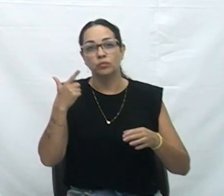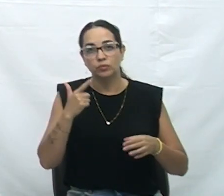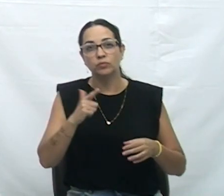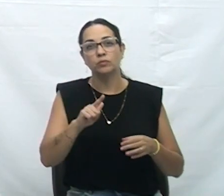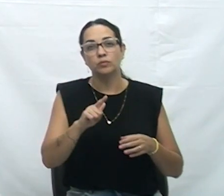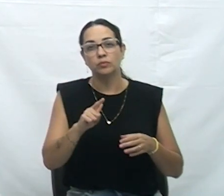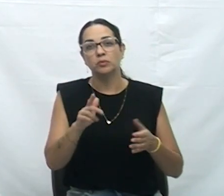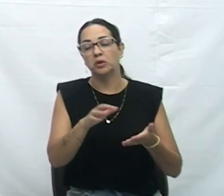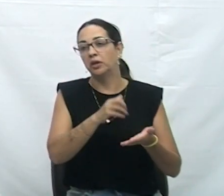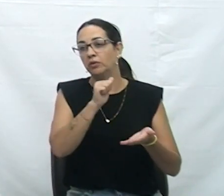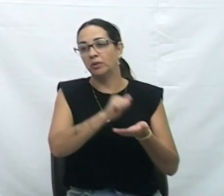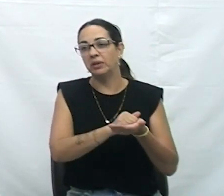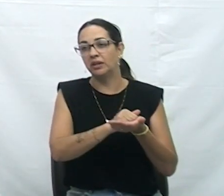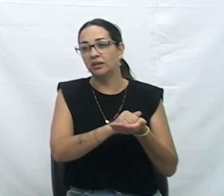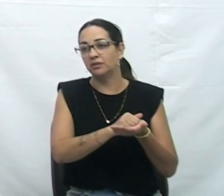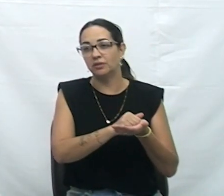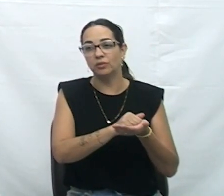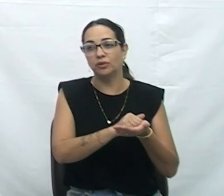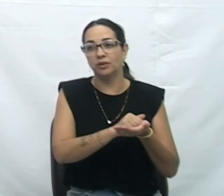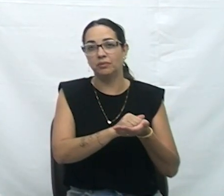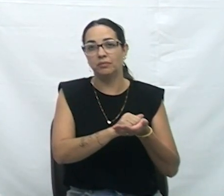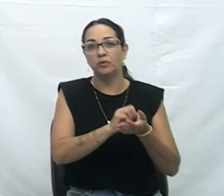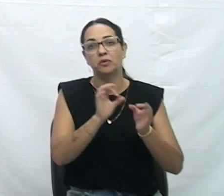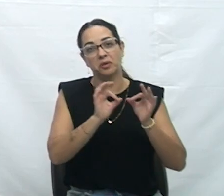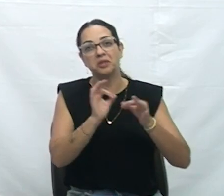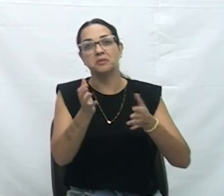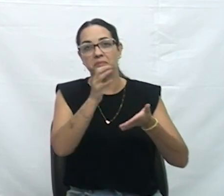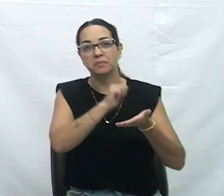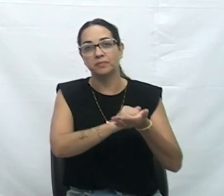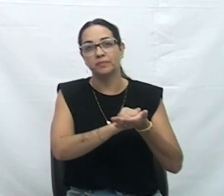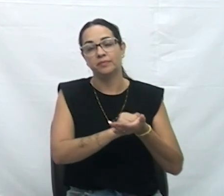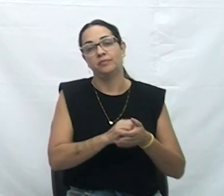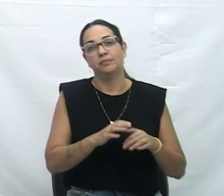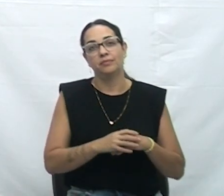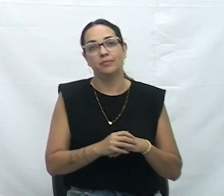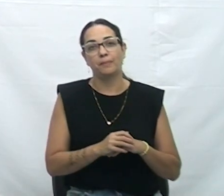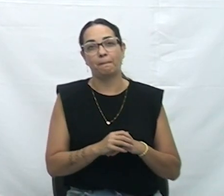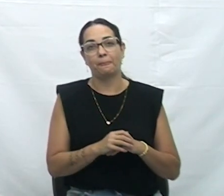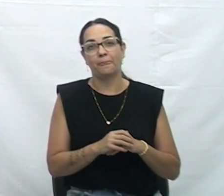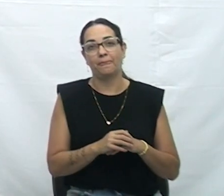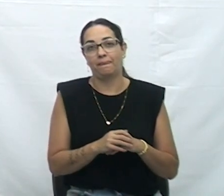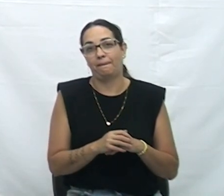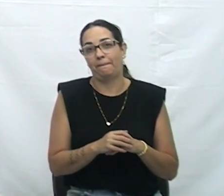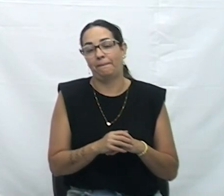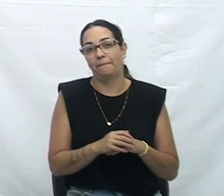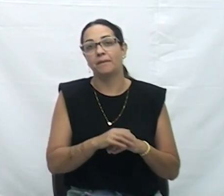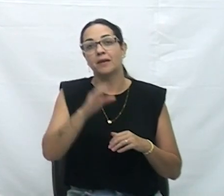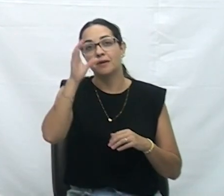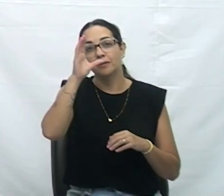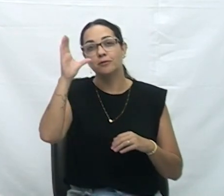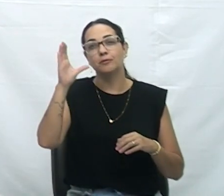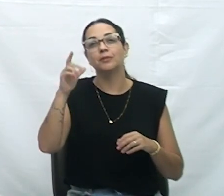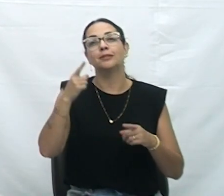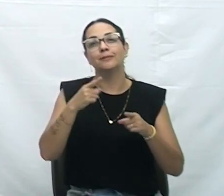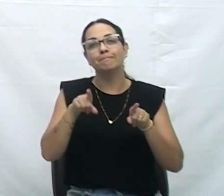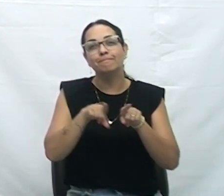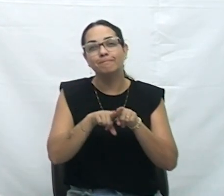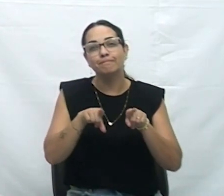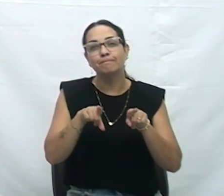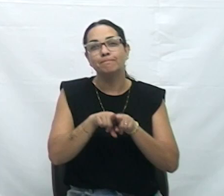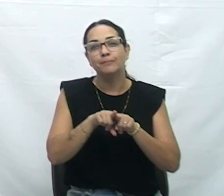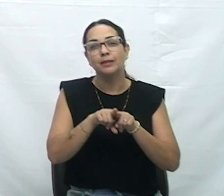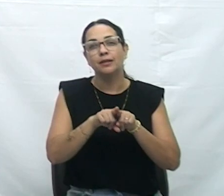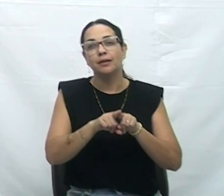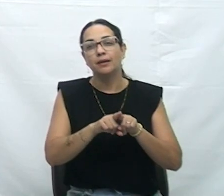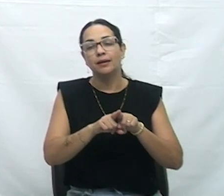que são dois modelos que a prefeitura segue para dar essa regularização. Cristiúma também se destaca neste